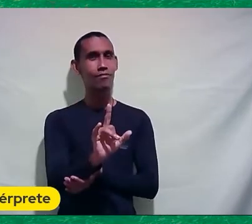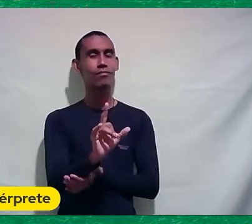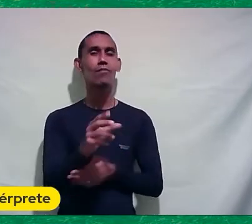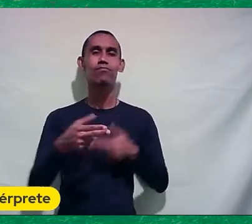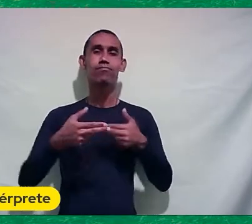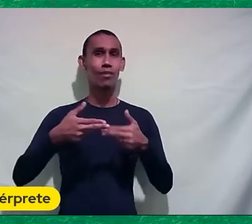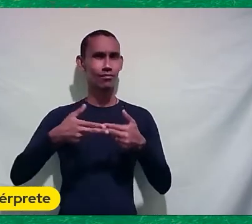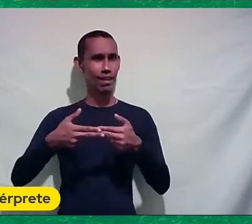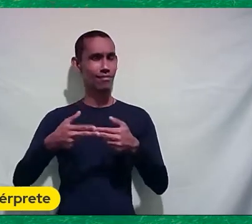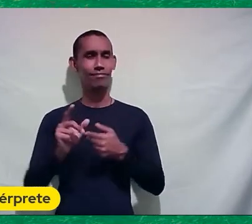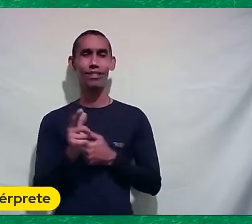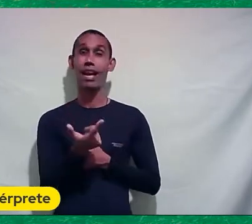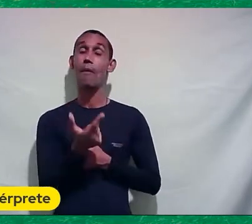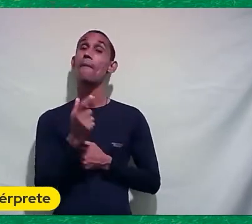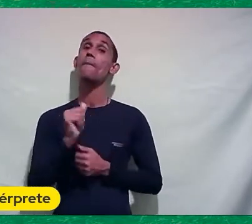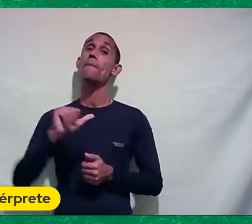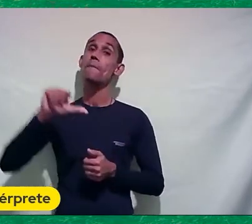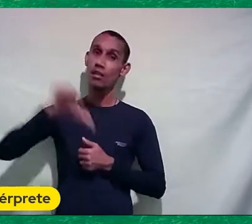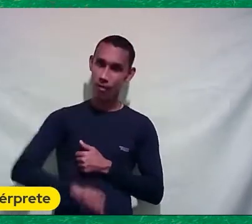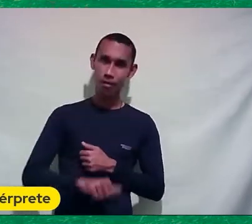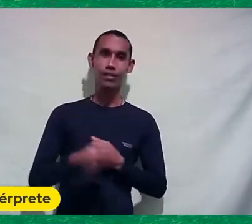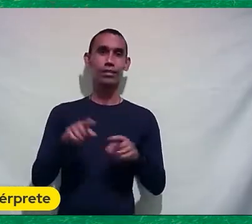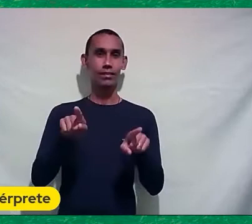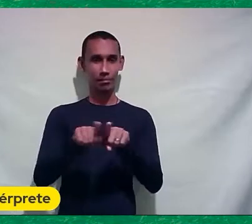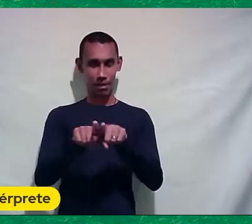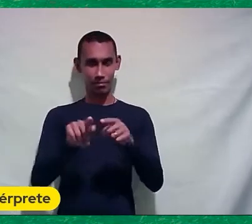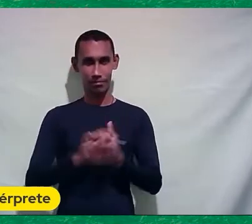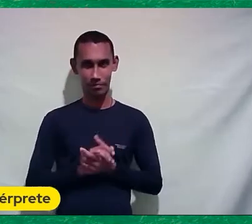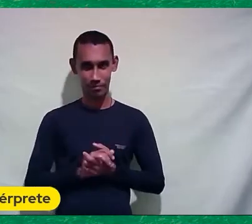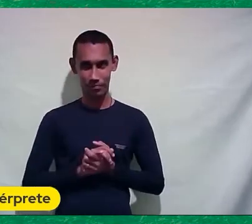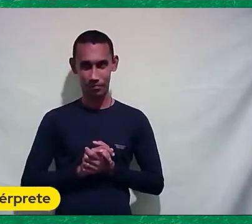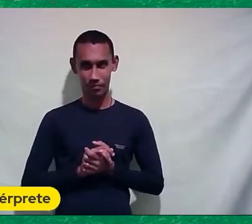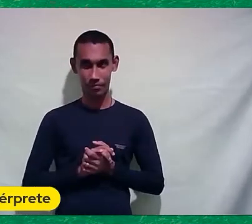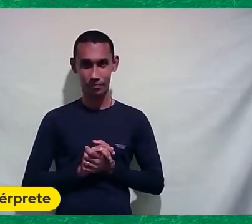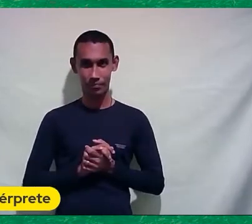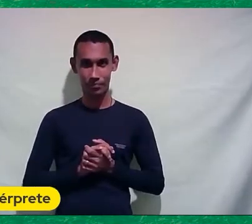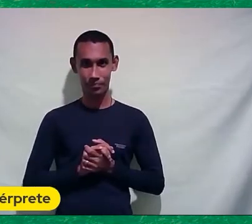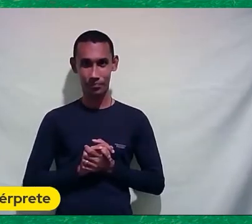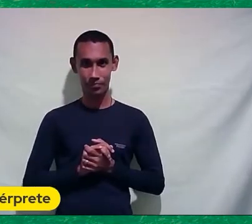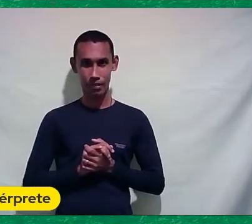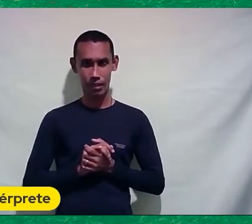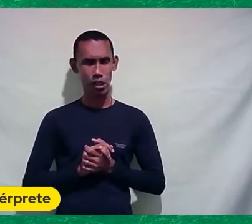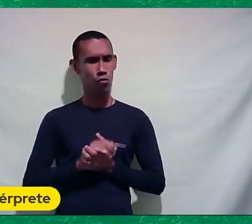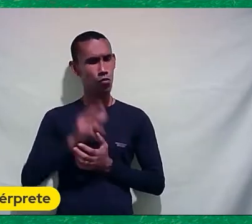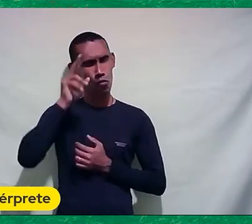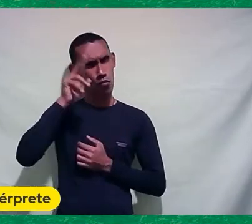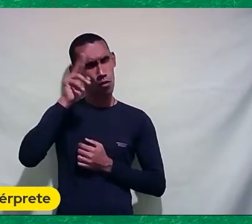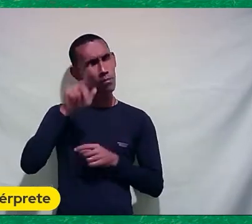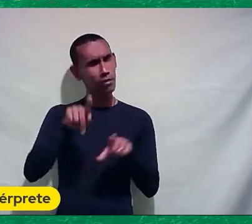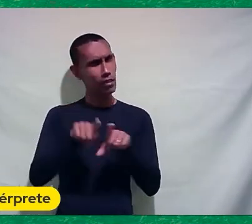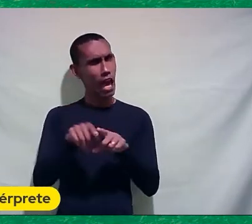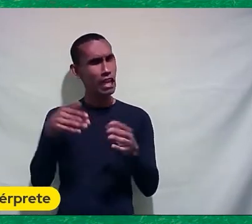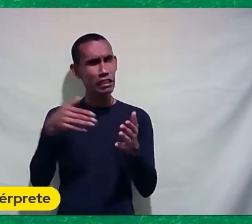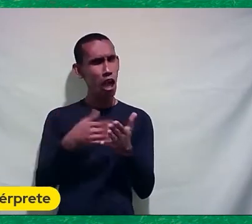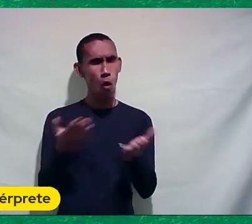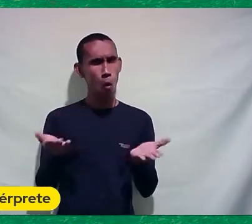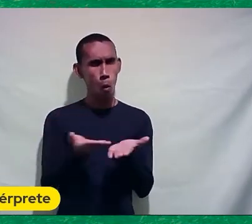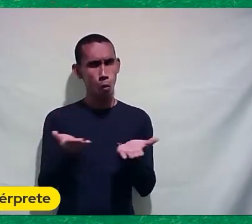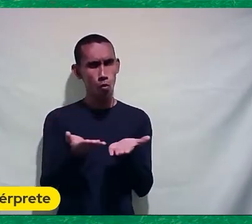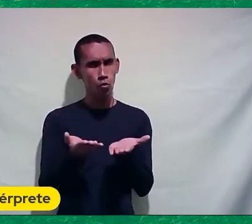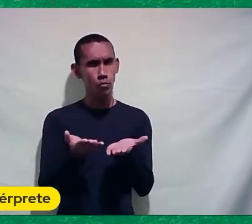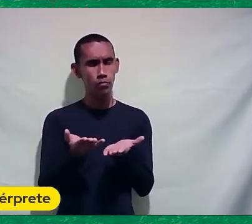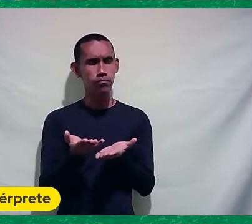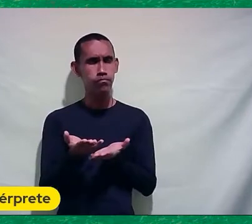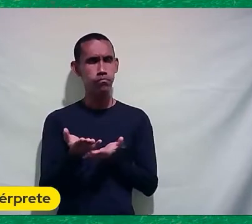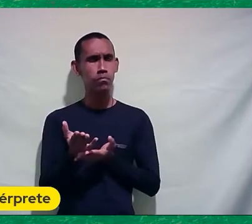pior ainda Realmente Mas eu não me lembro De ter visto até hoje Uma cena de